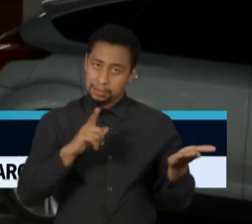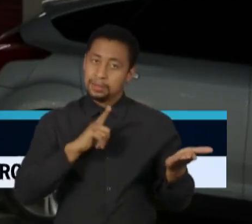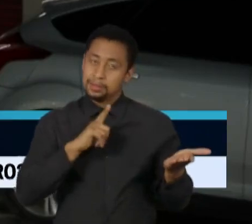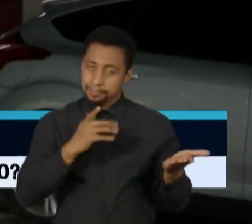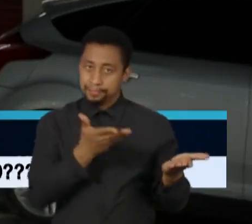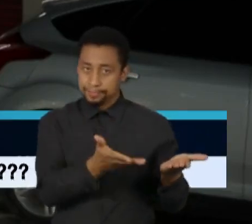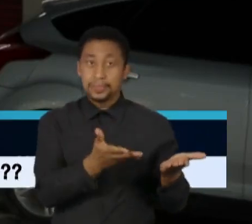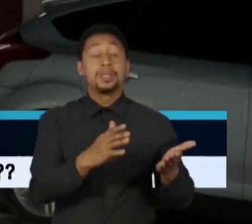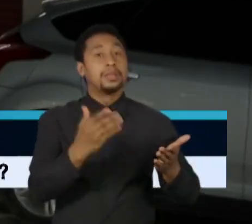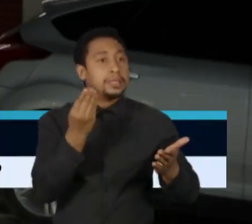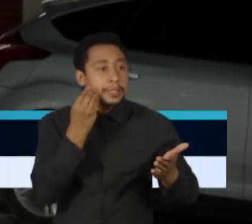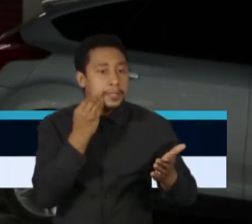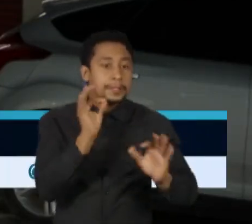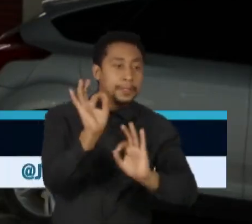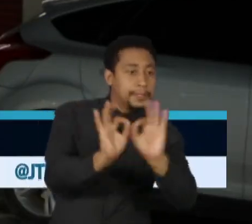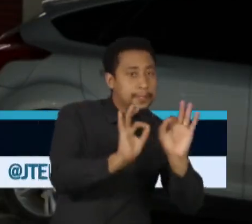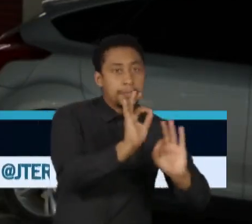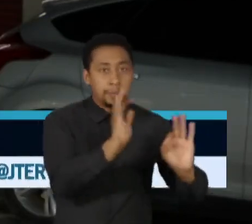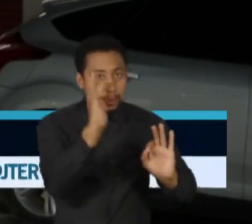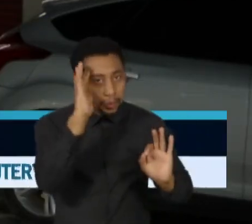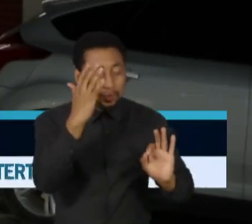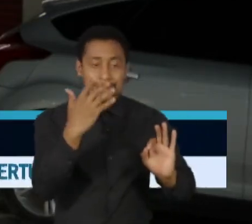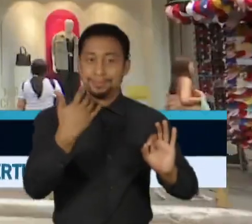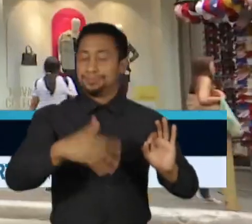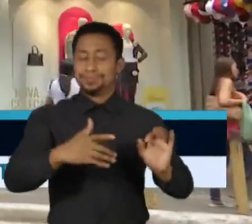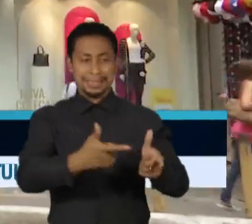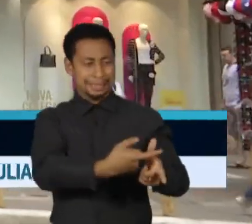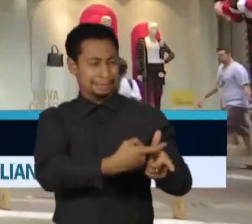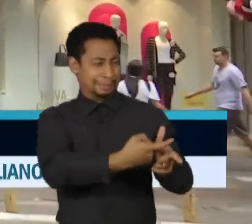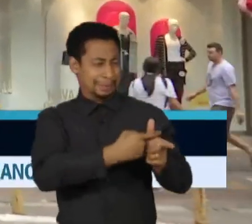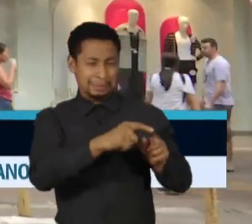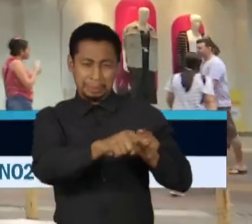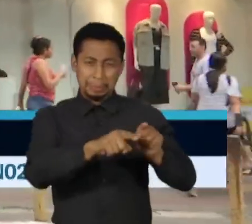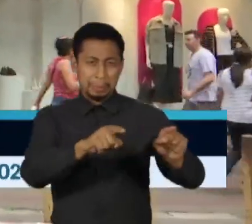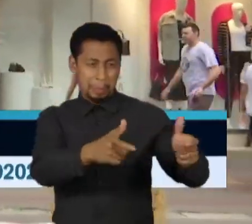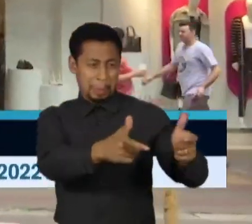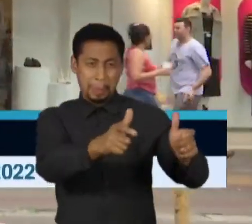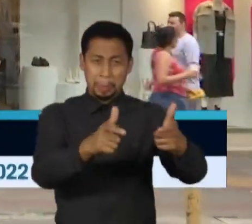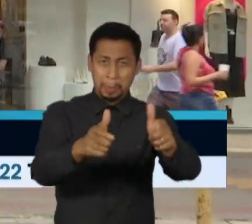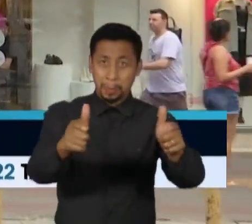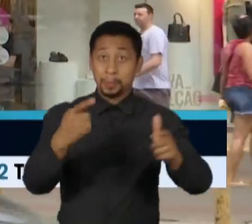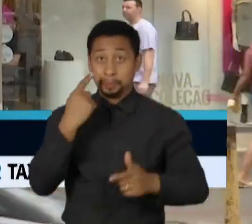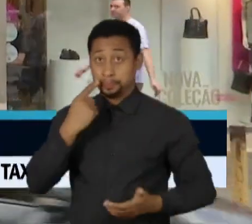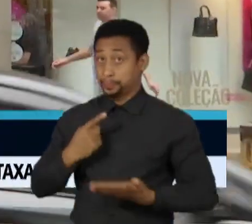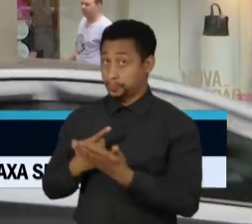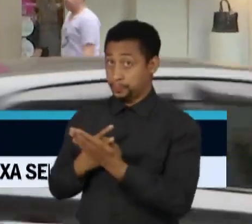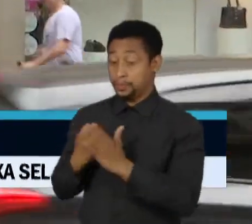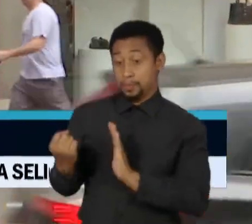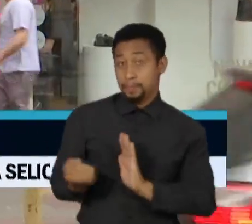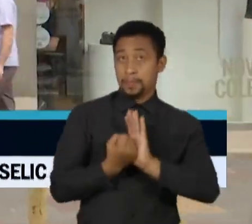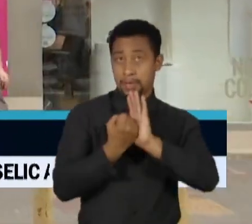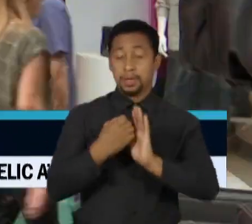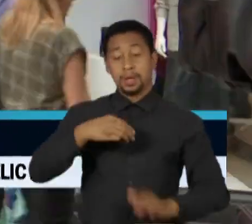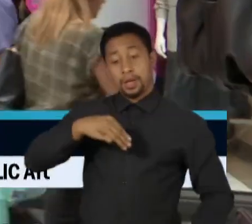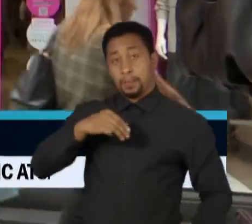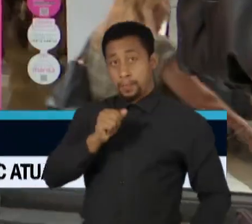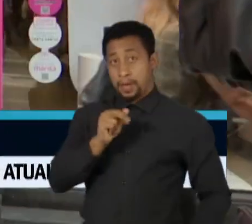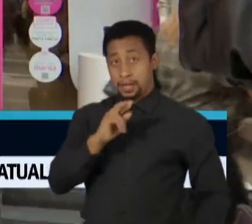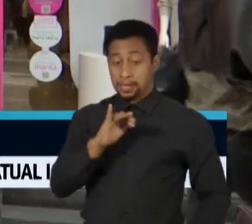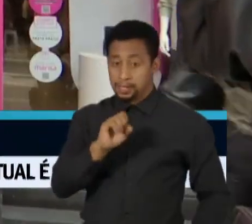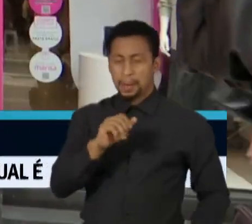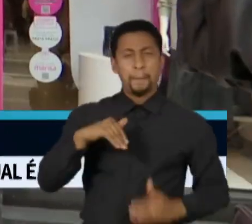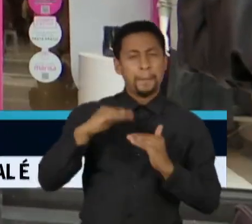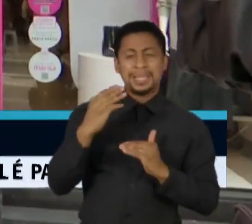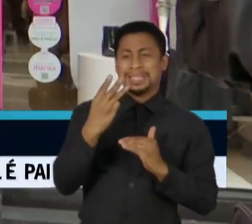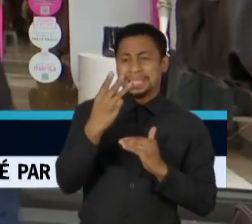estão em reestruturação não para de crescer. Com 334 lojas espalhadas pelo país e mais de